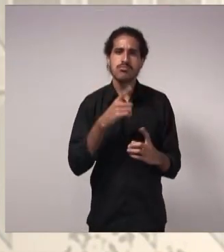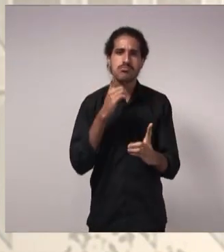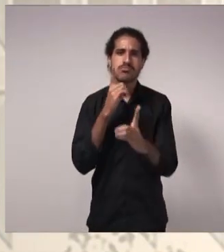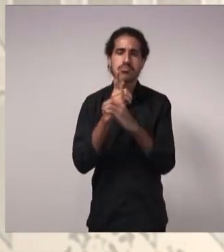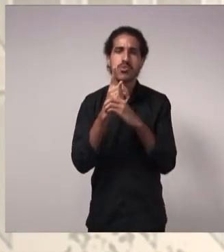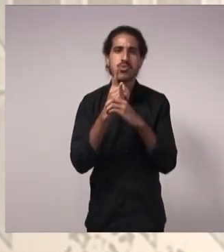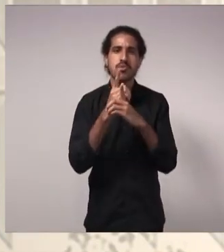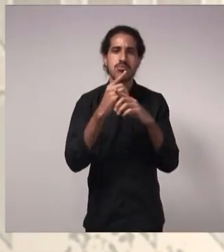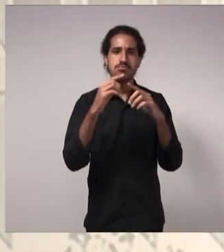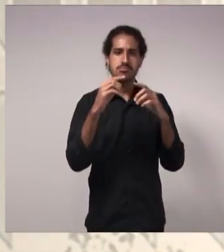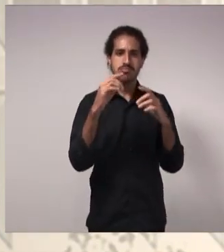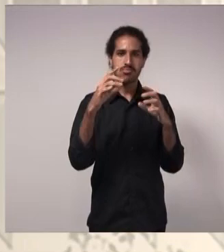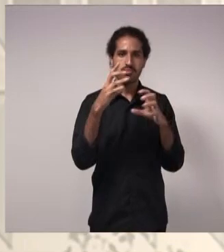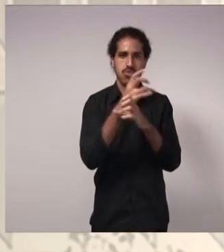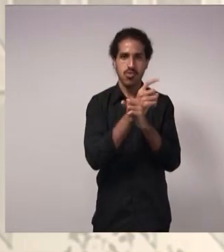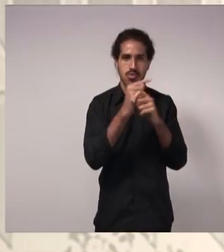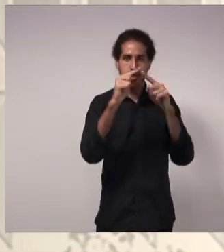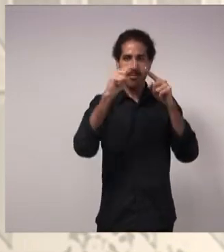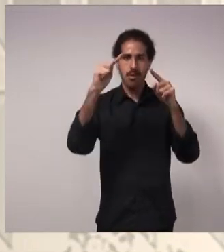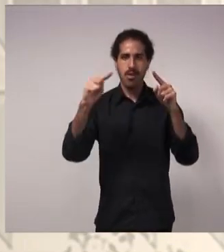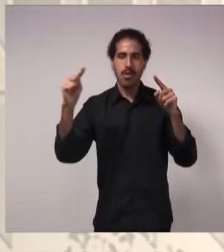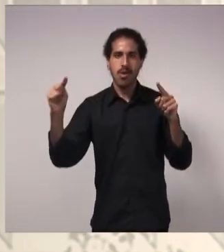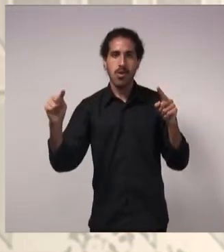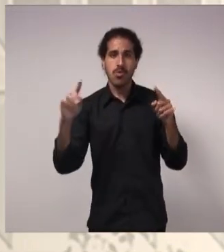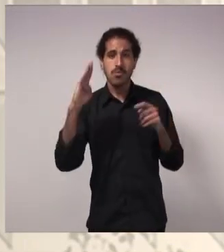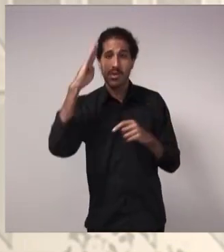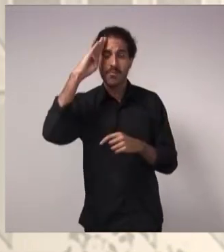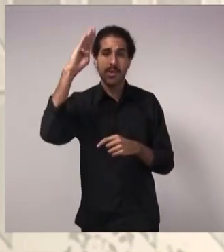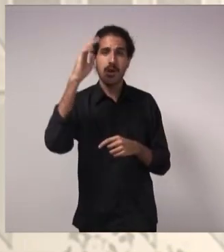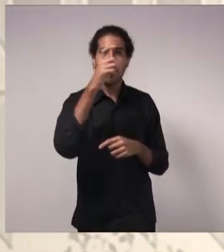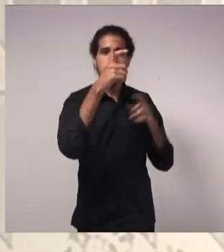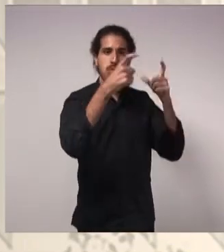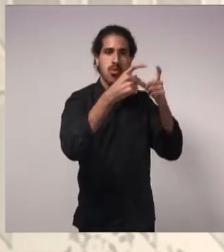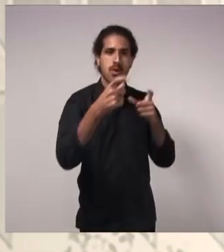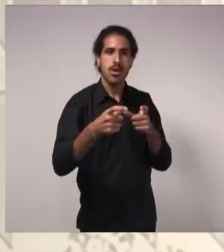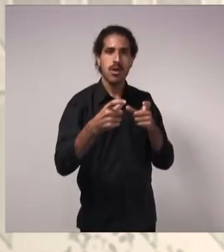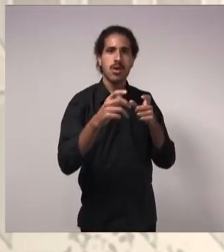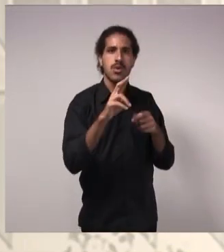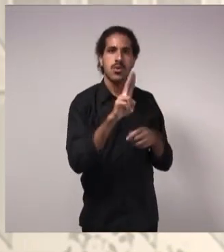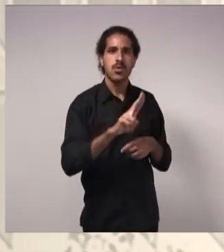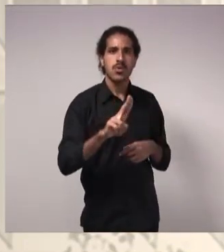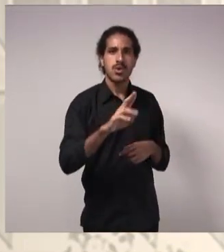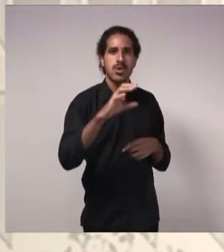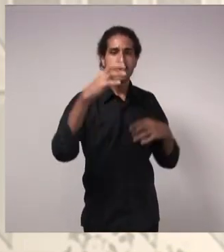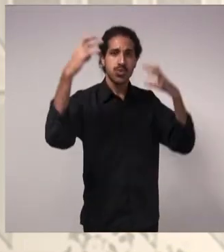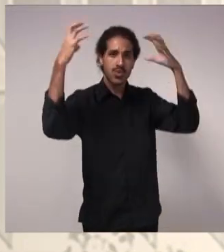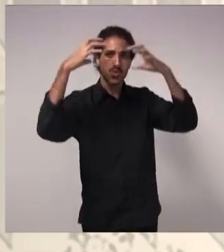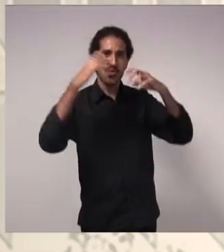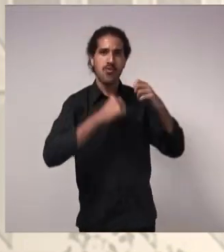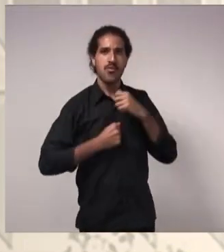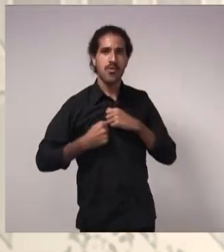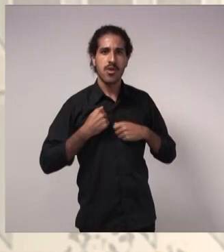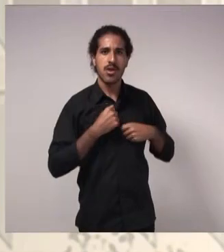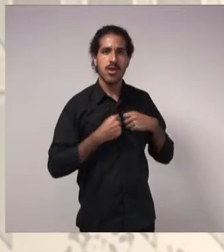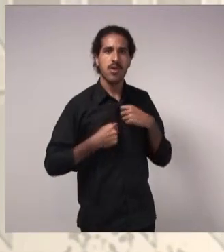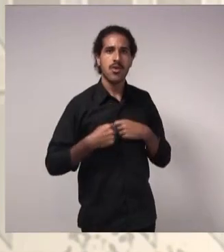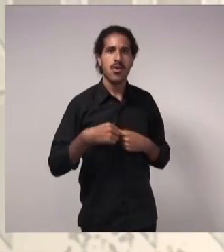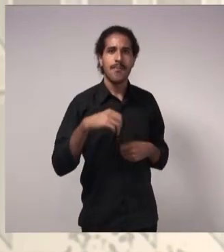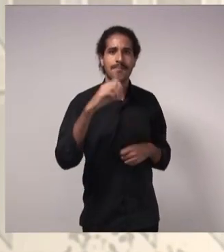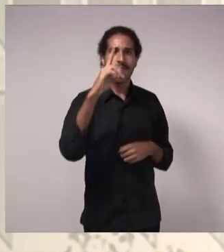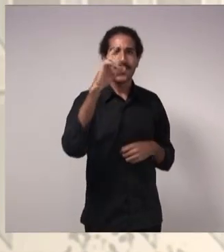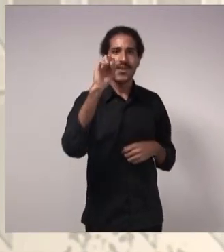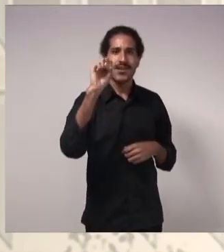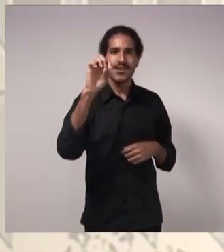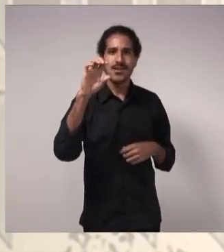onde o principal ponto de consumo são os chuveiros, as descargas sanitárias, pia de cozinha e a máquina de lavar